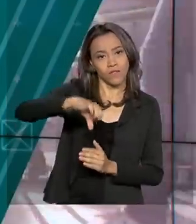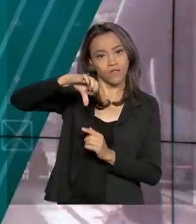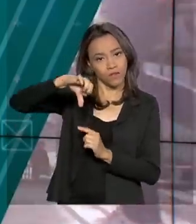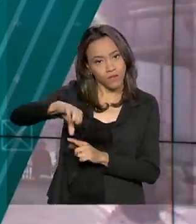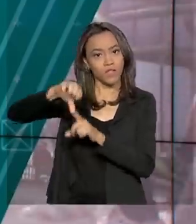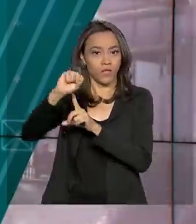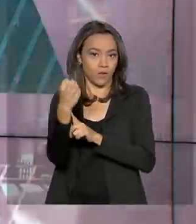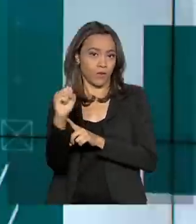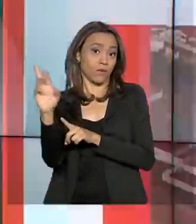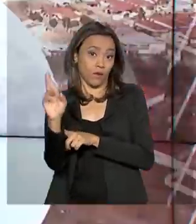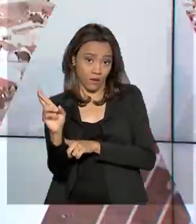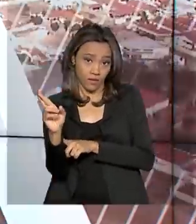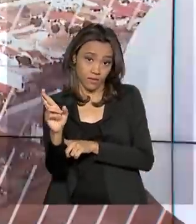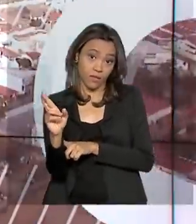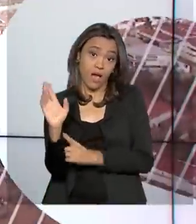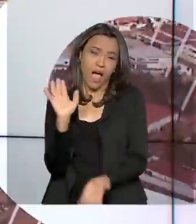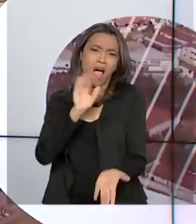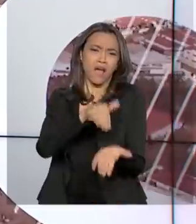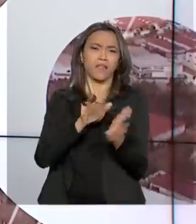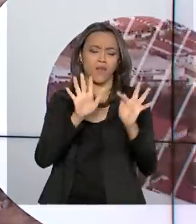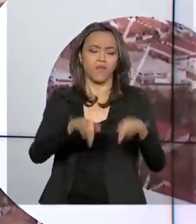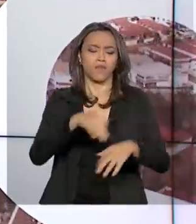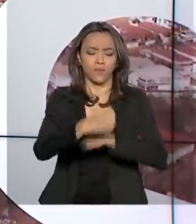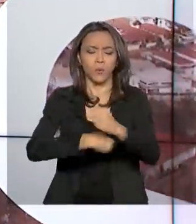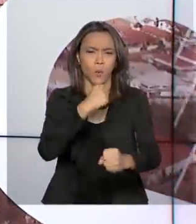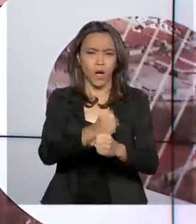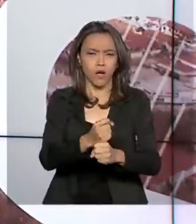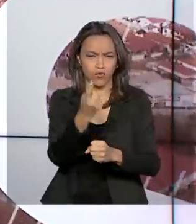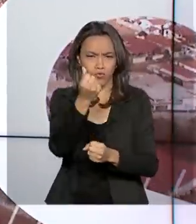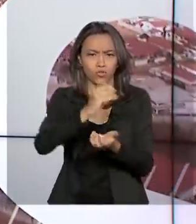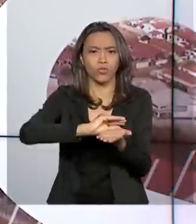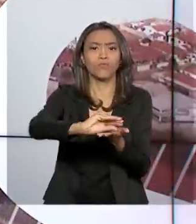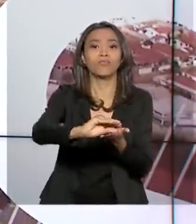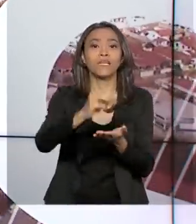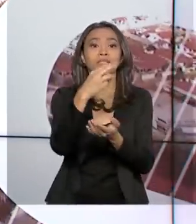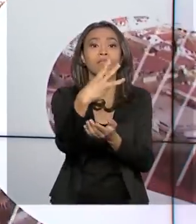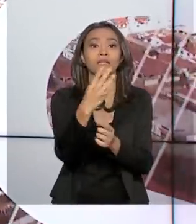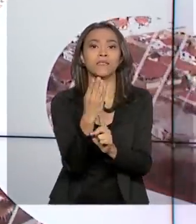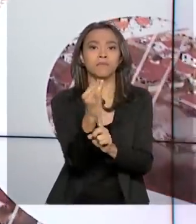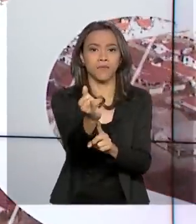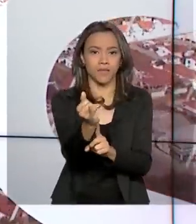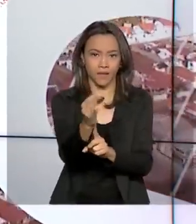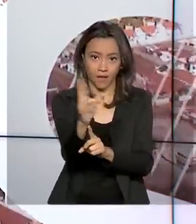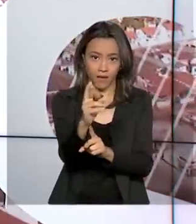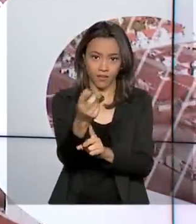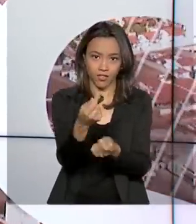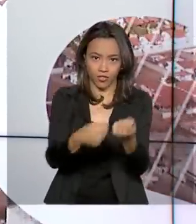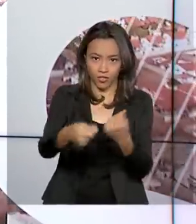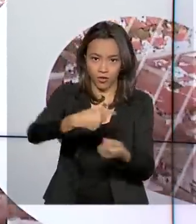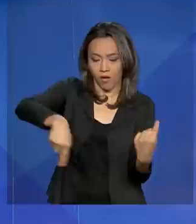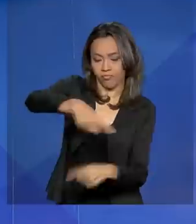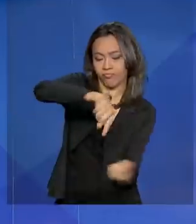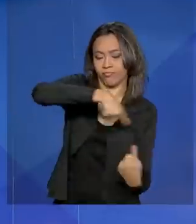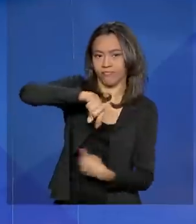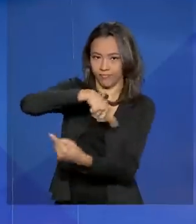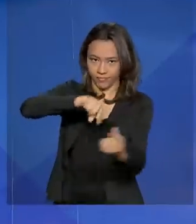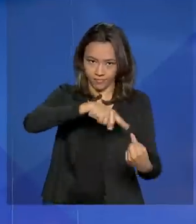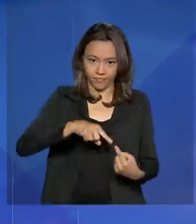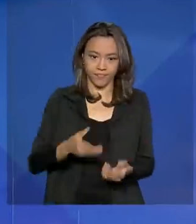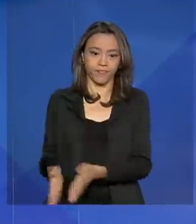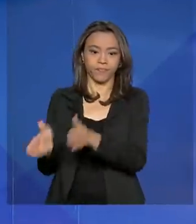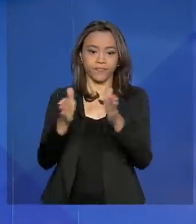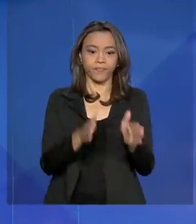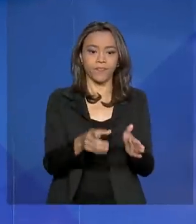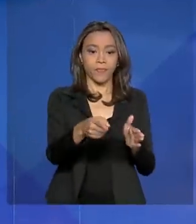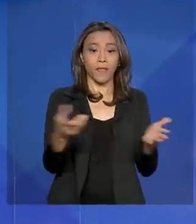998,00. Até o final do ano, devem ser injetados R$ bilhões na economia. Com a